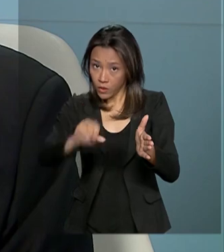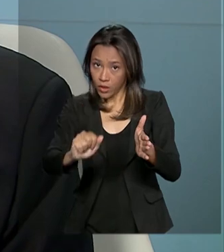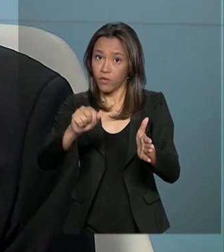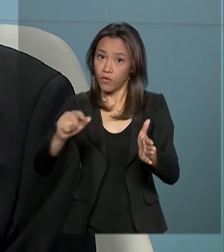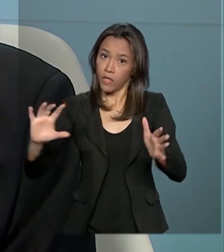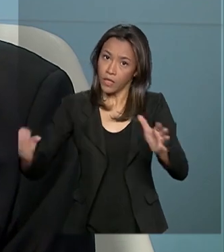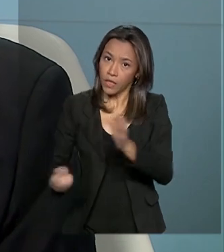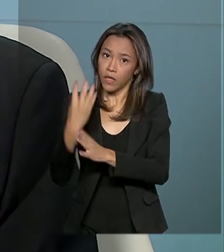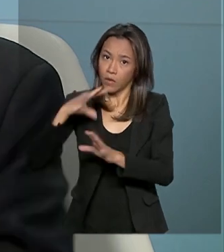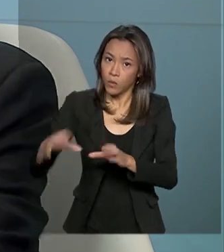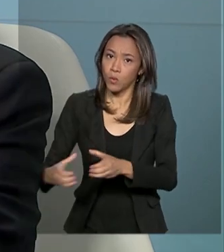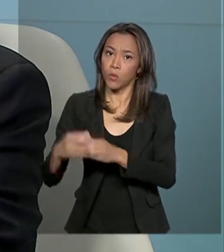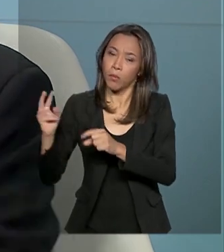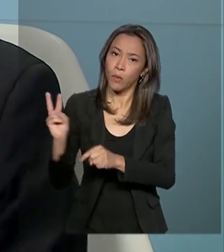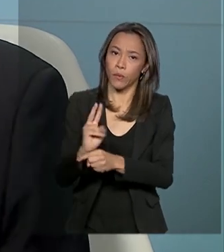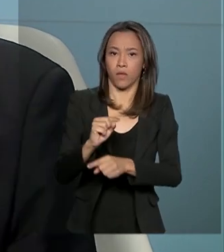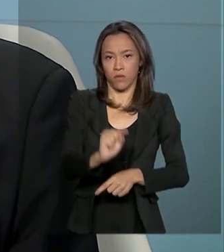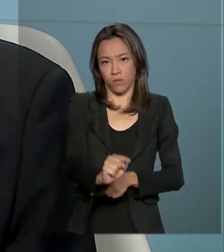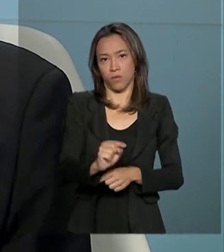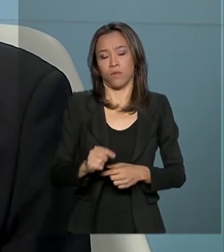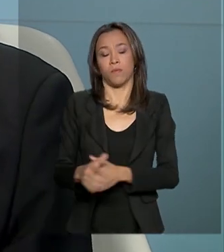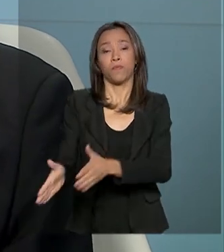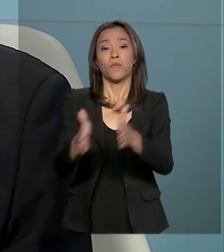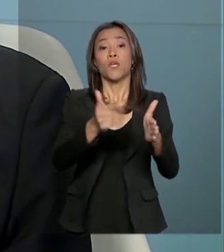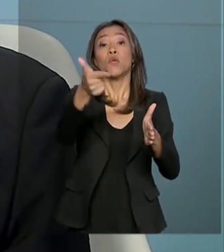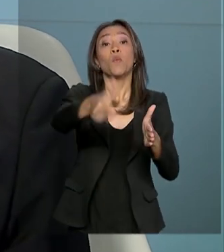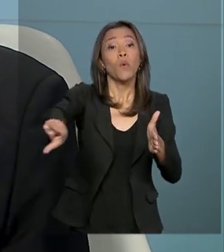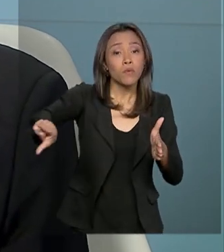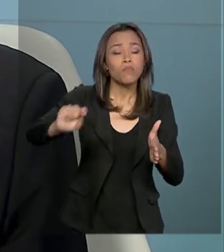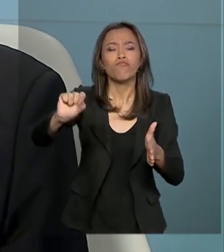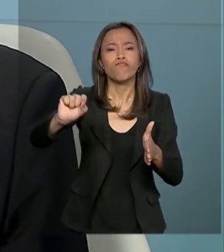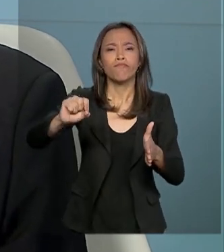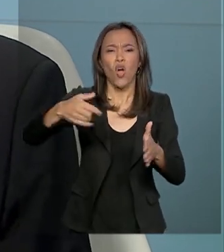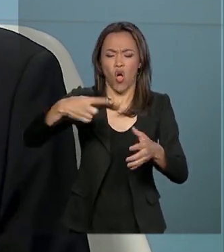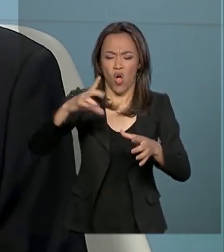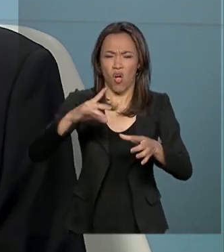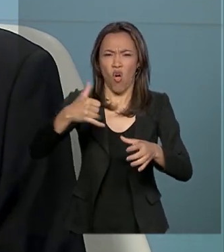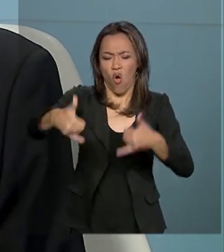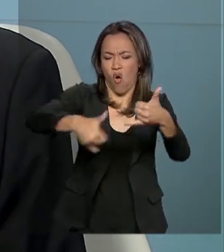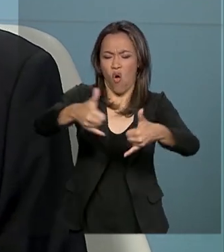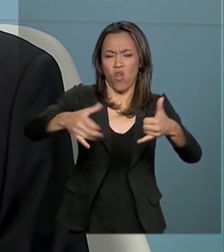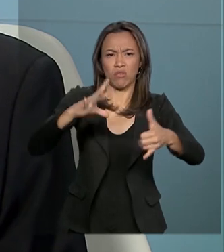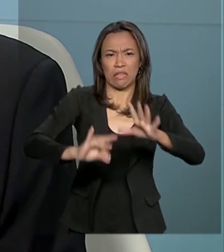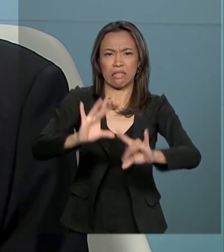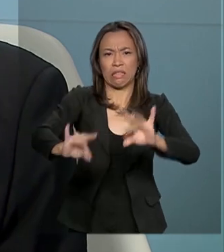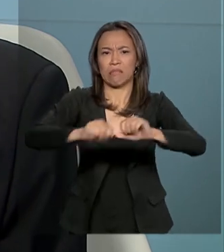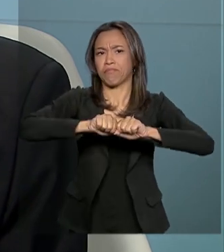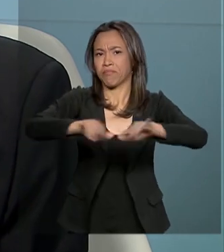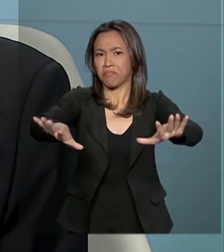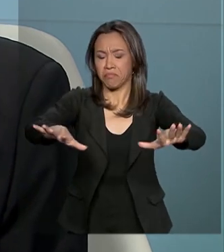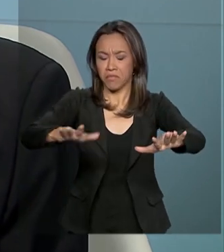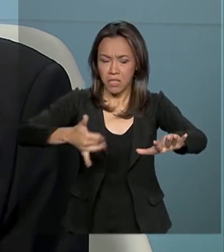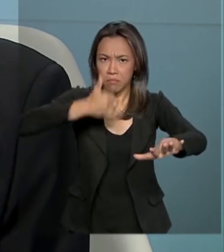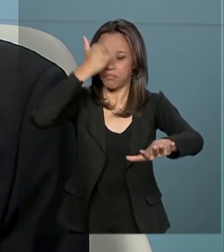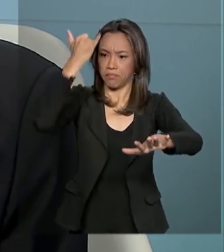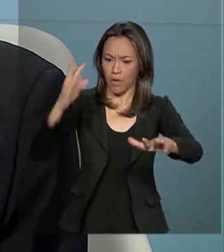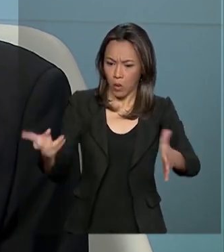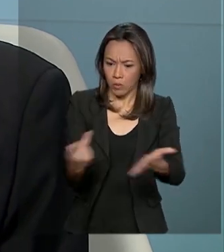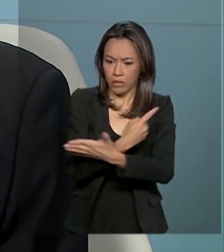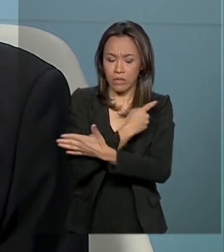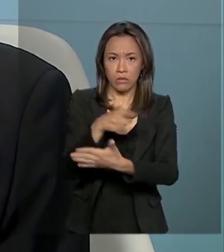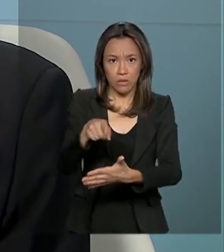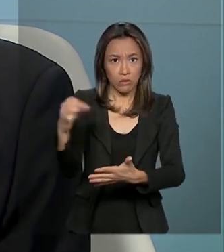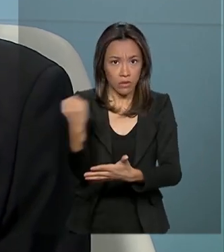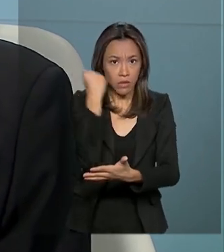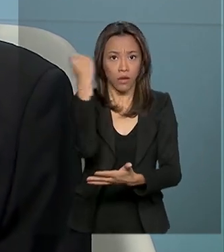cuidar disso. E o derramamento de óleo lá completamente inesperado, que nos trouxe sérios